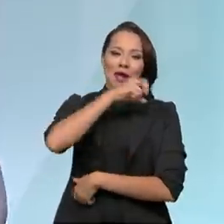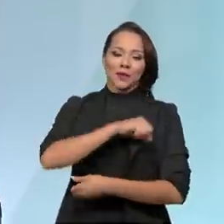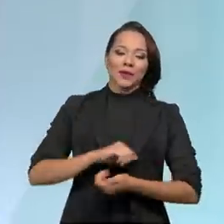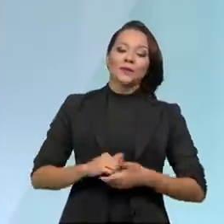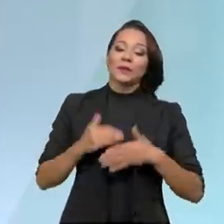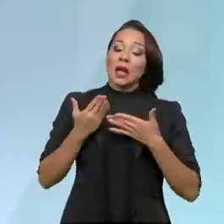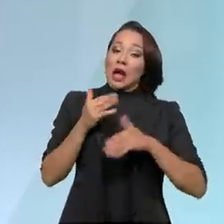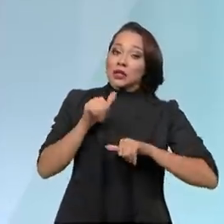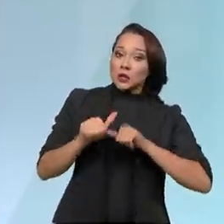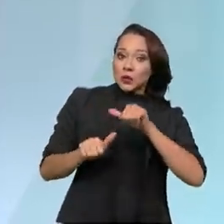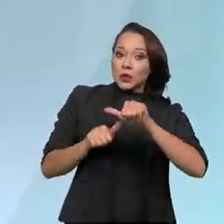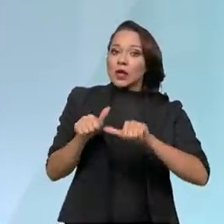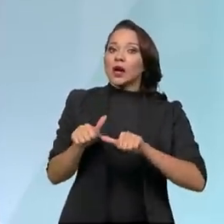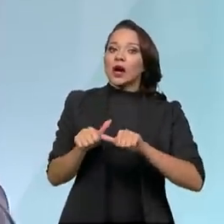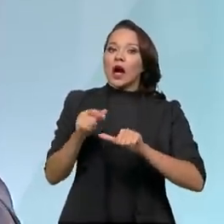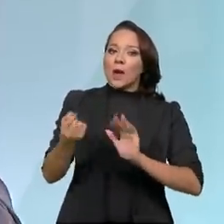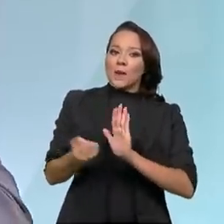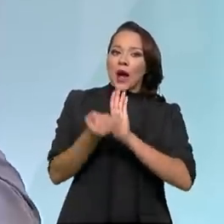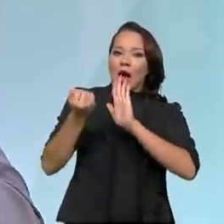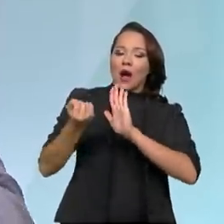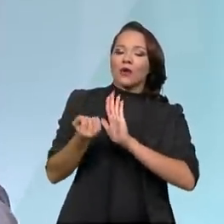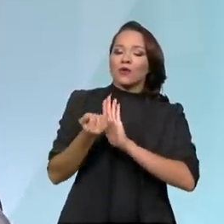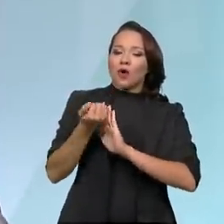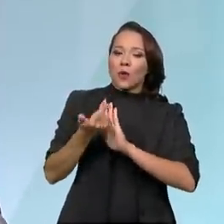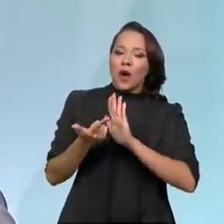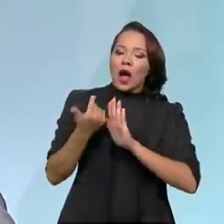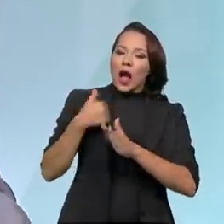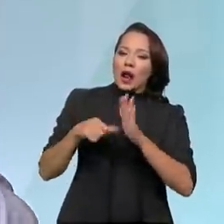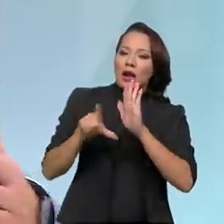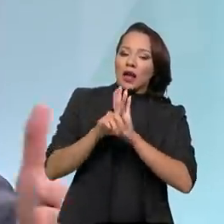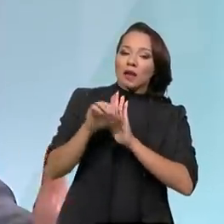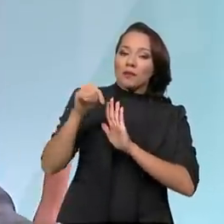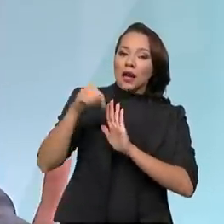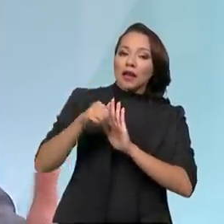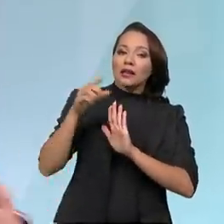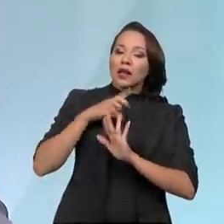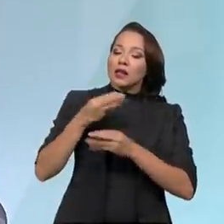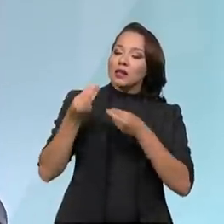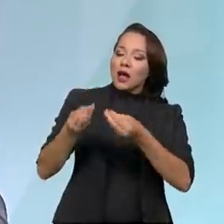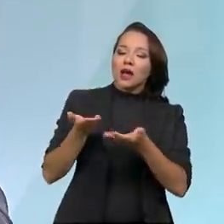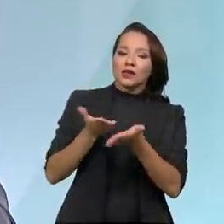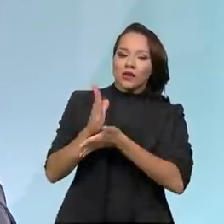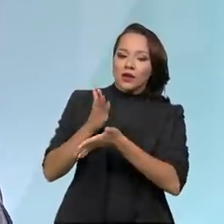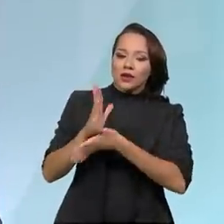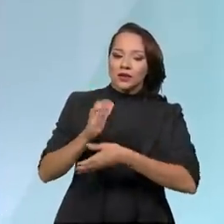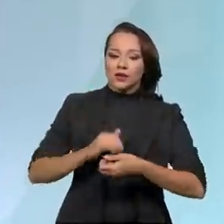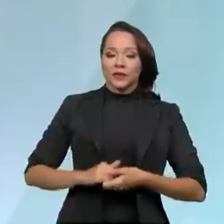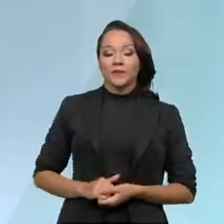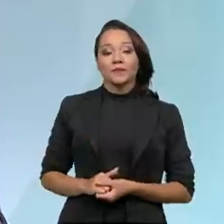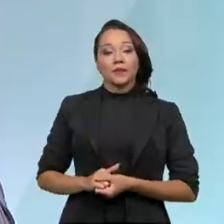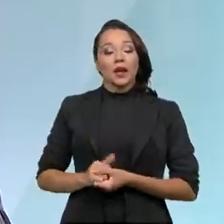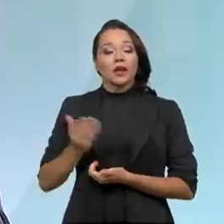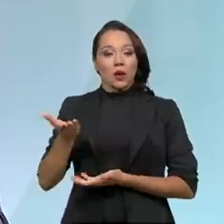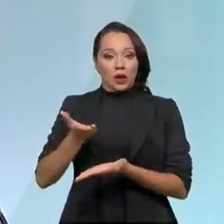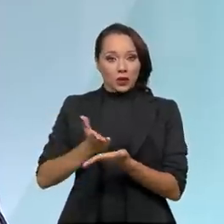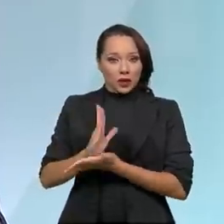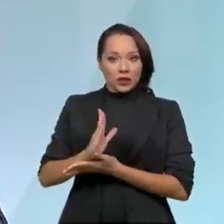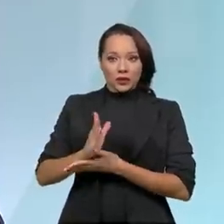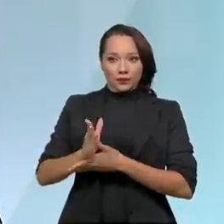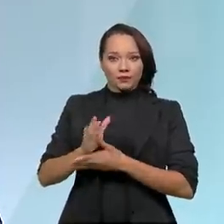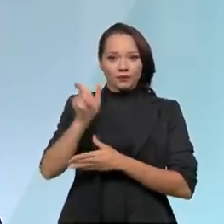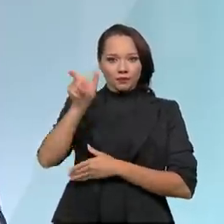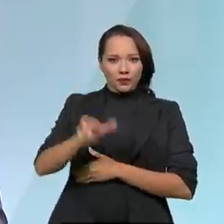mudamos o marco legal para que esse novo marco comportasse as autorizações. Na autorização, o